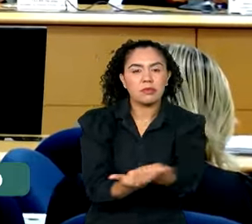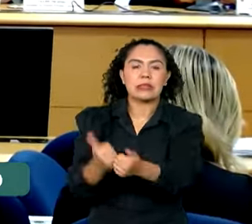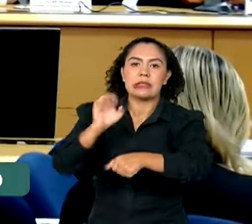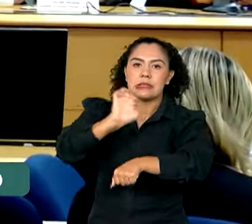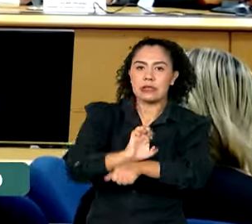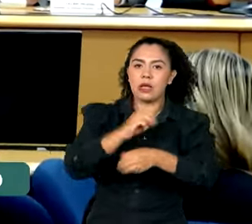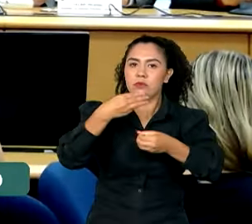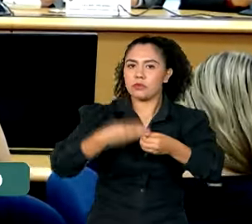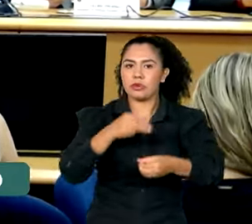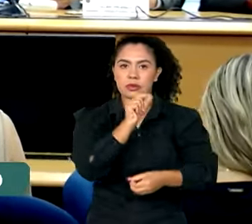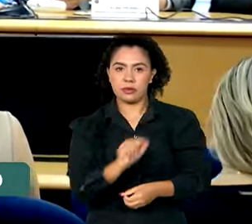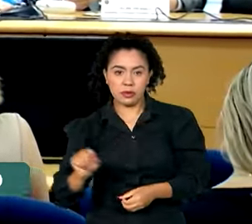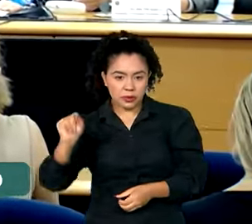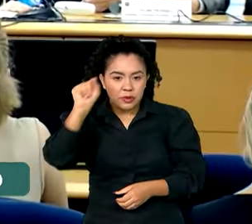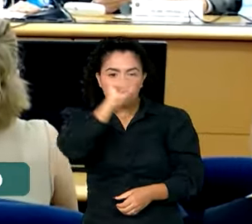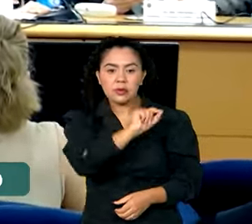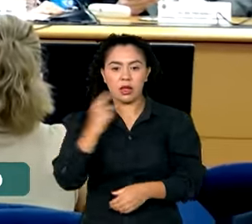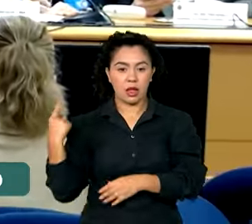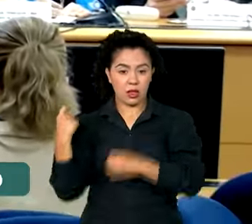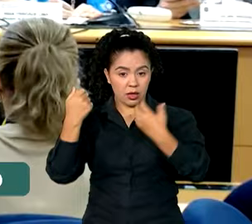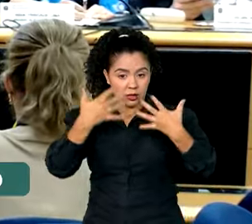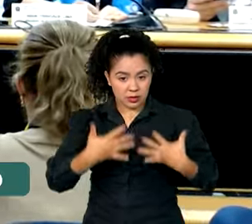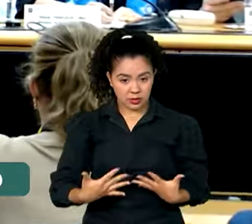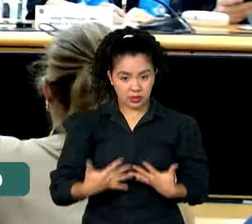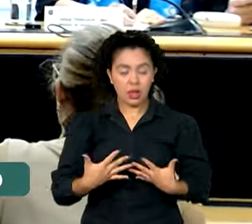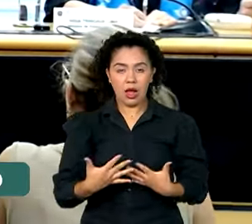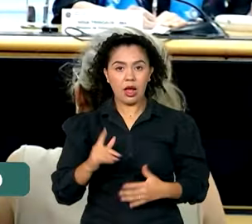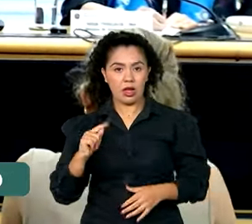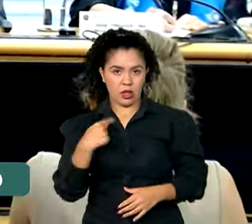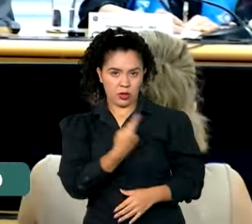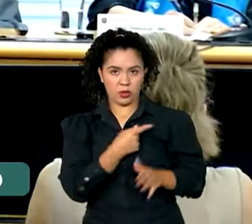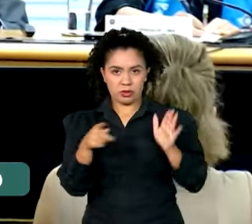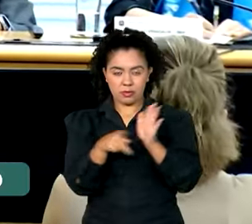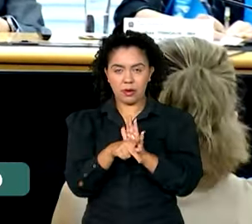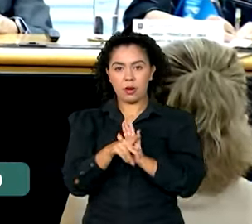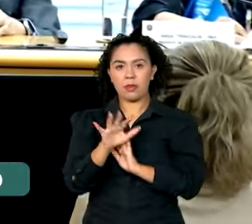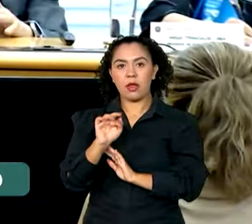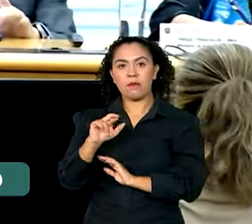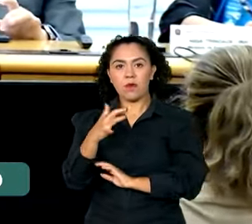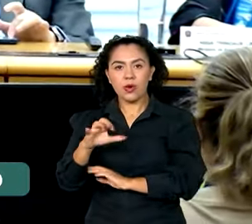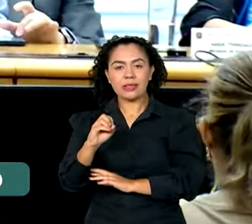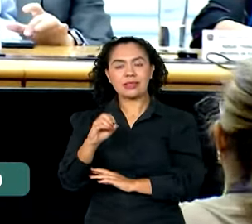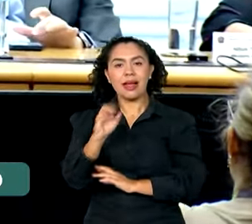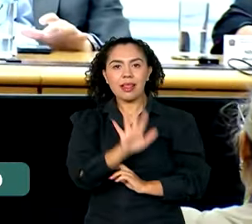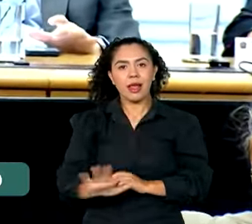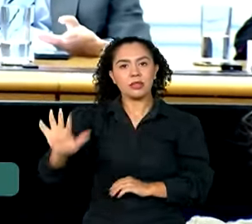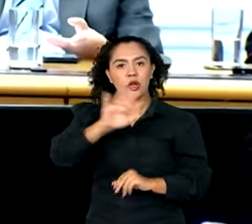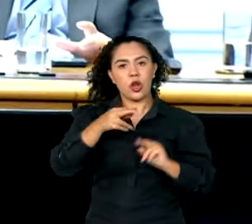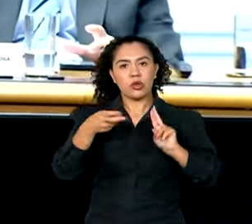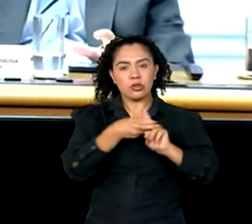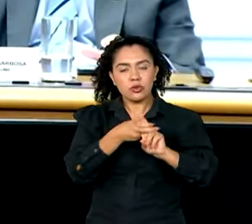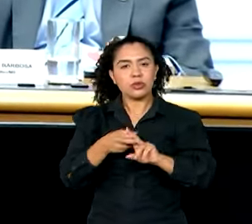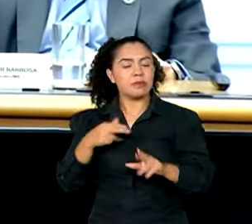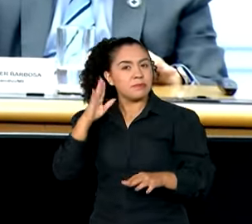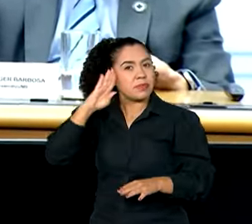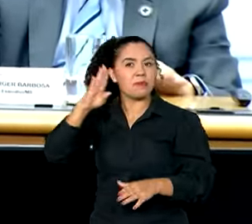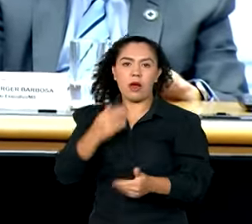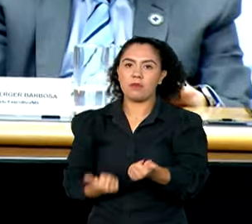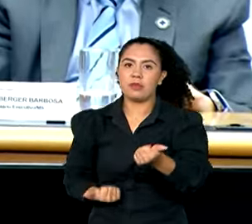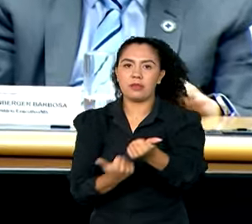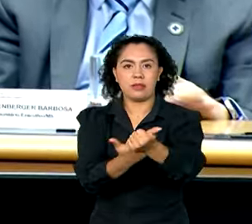E a atuação da Força Nacional é, num primeiro momento, de atuar em visita às regiões mais afetadas